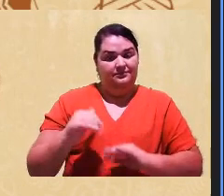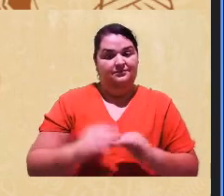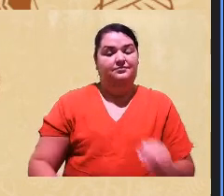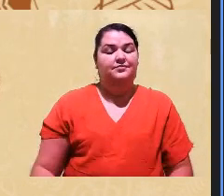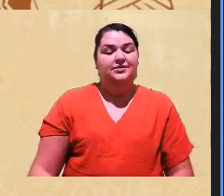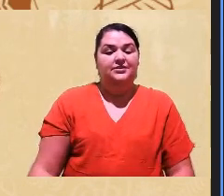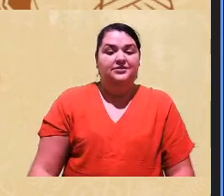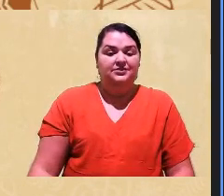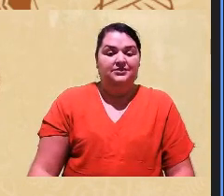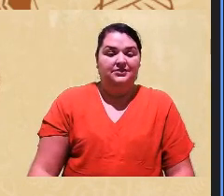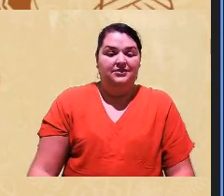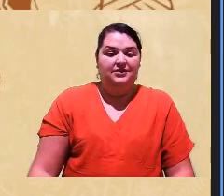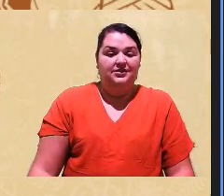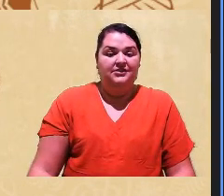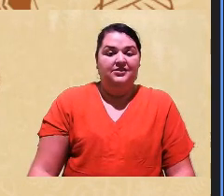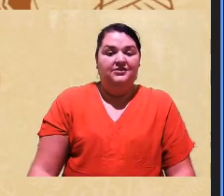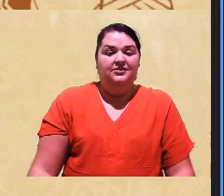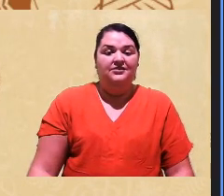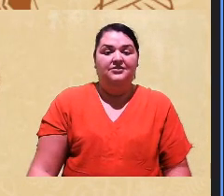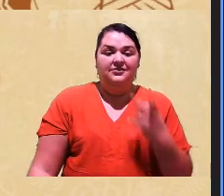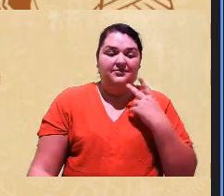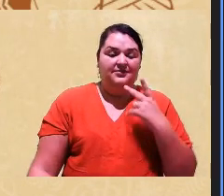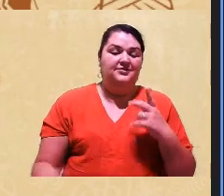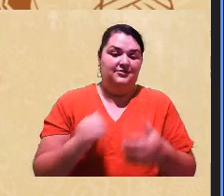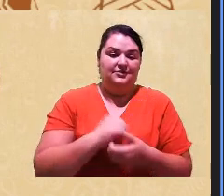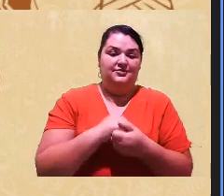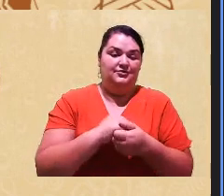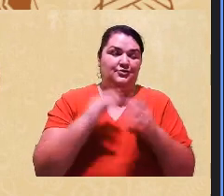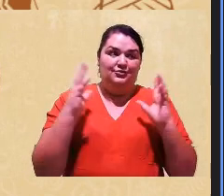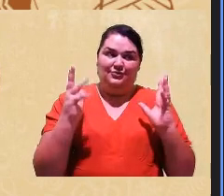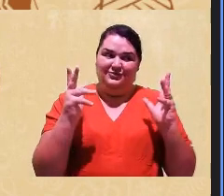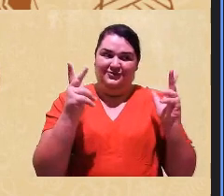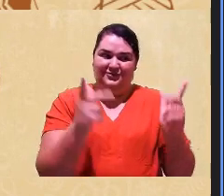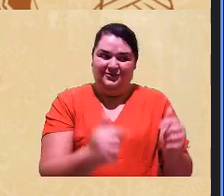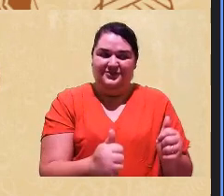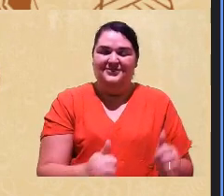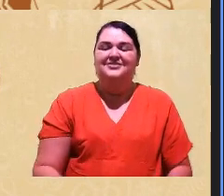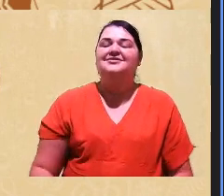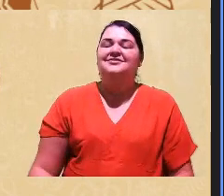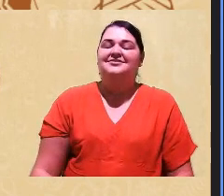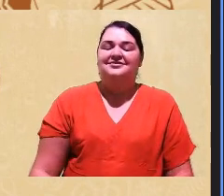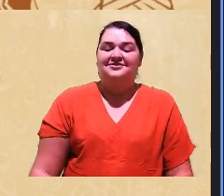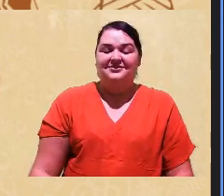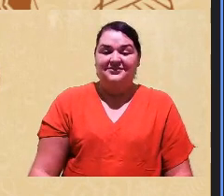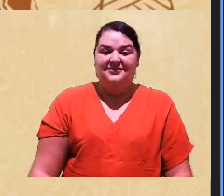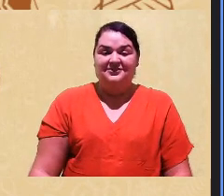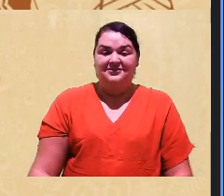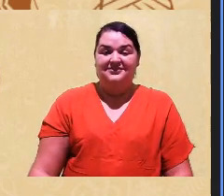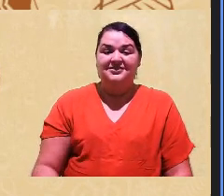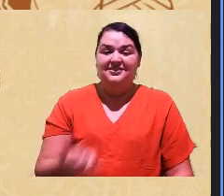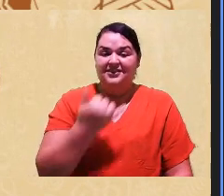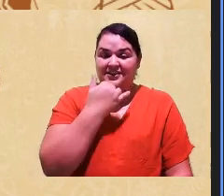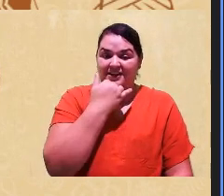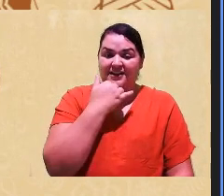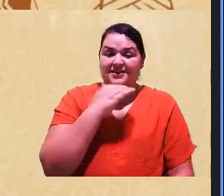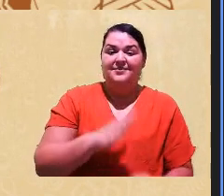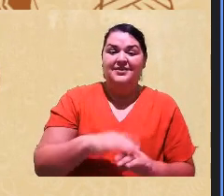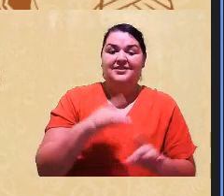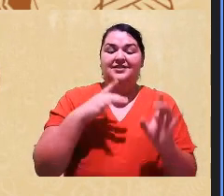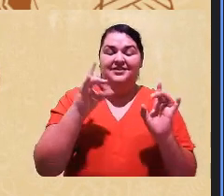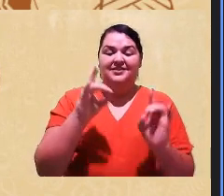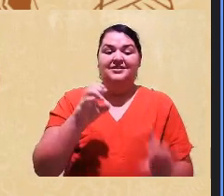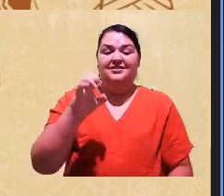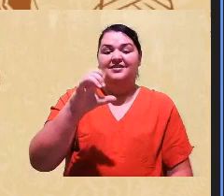para saudar a todos, a todas e todes, me desculpe, mas em especial Eliane e